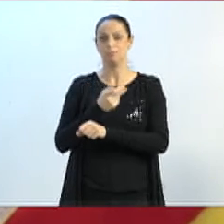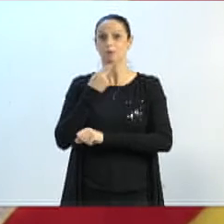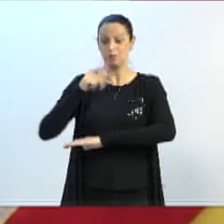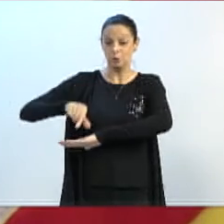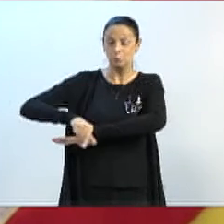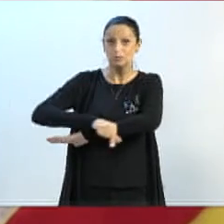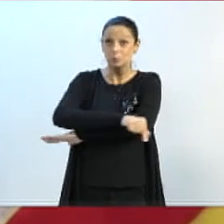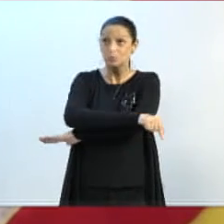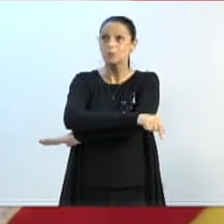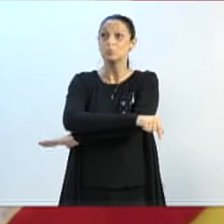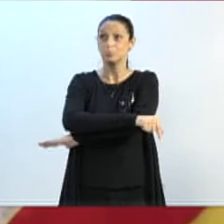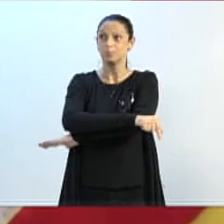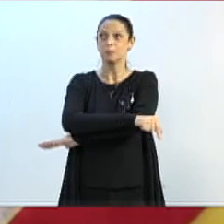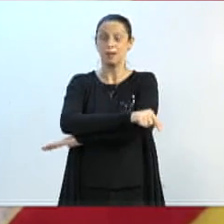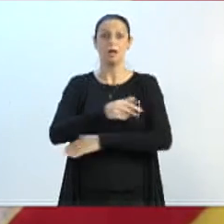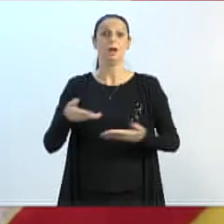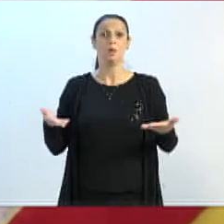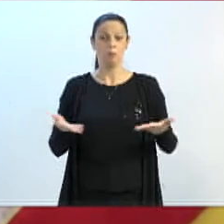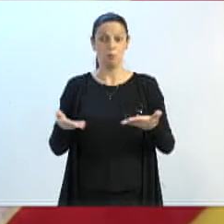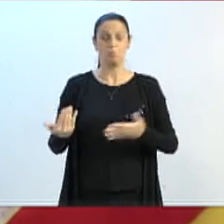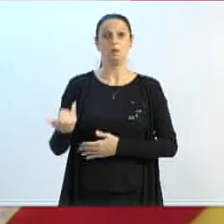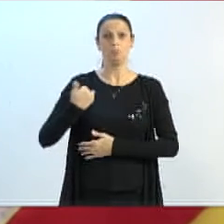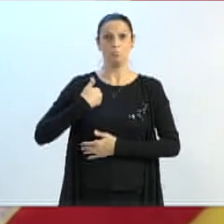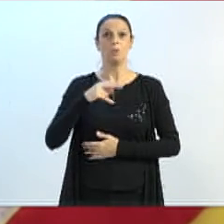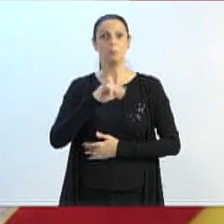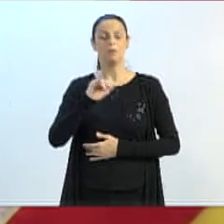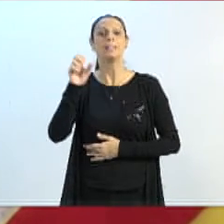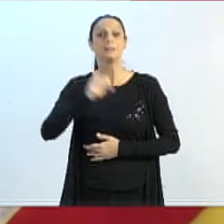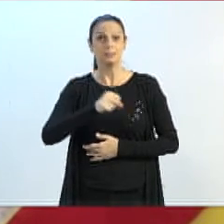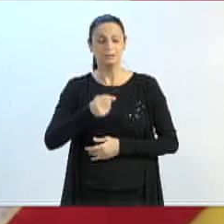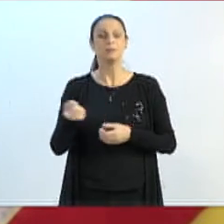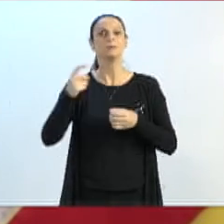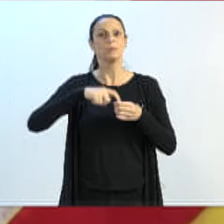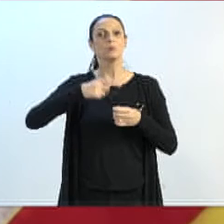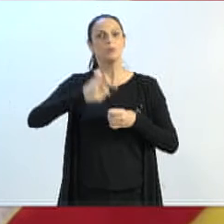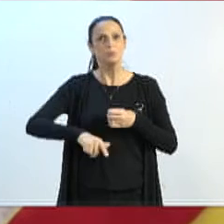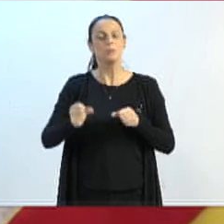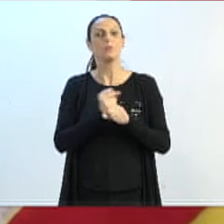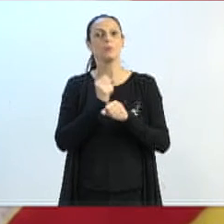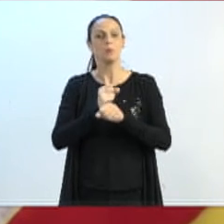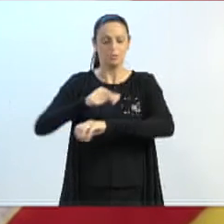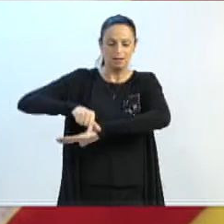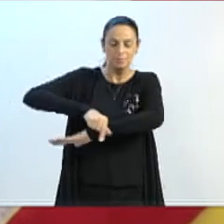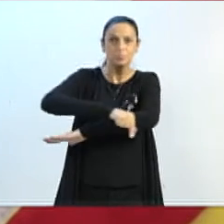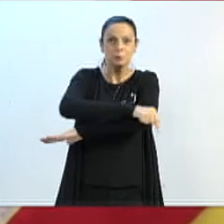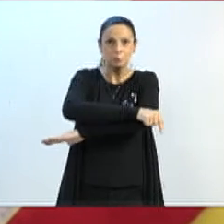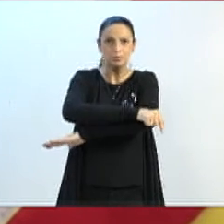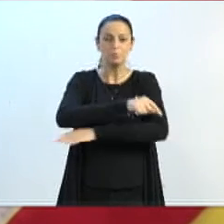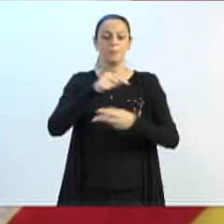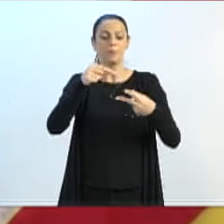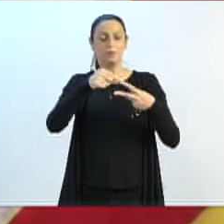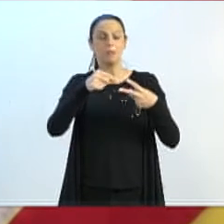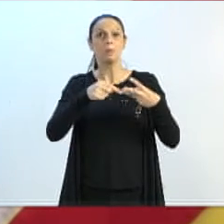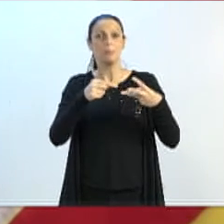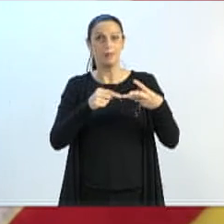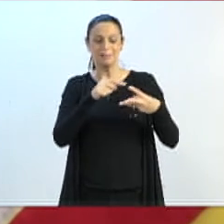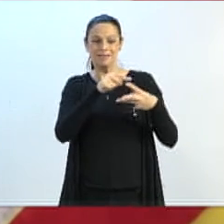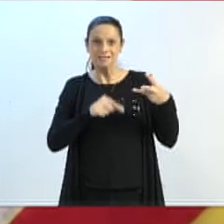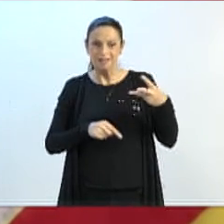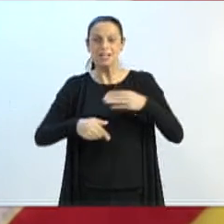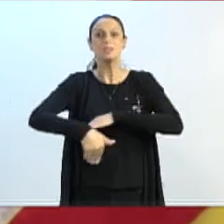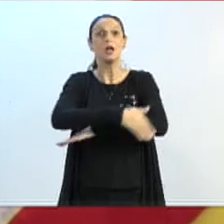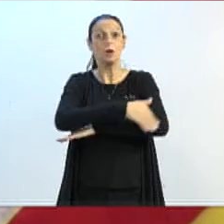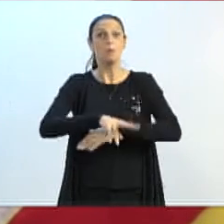felizmente, hoje nós tivemos o desfecho e elas serão retomadas também, tanto na Frederico Yanzi, como na professor Jacob Neixen.